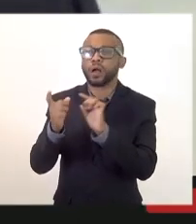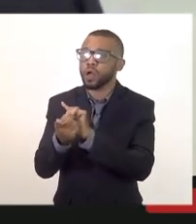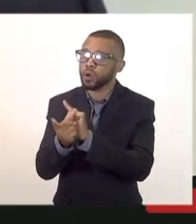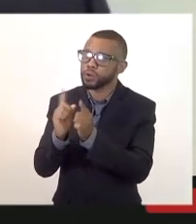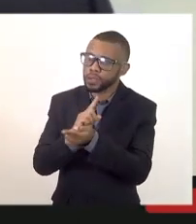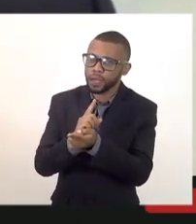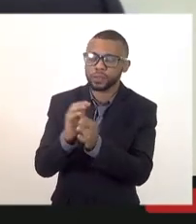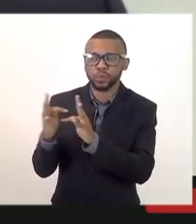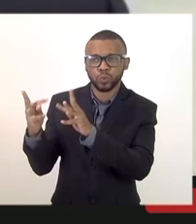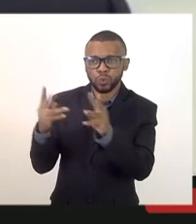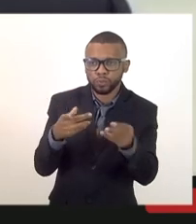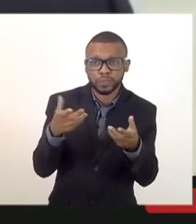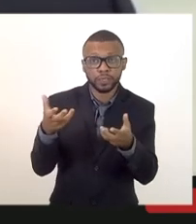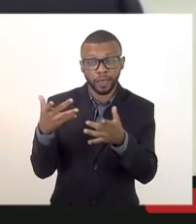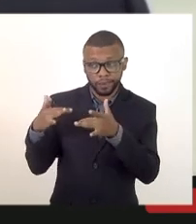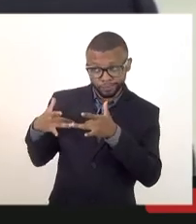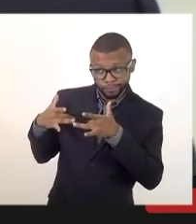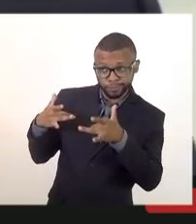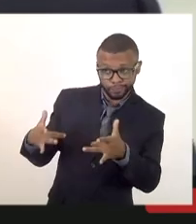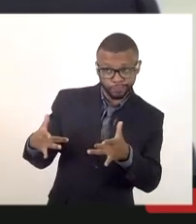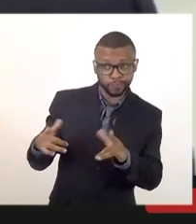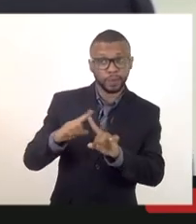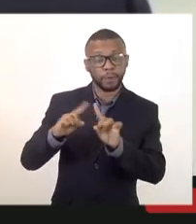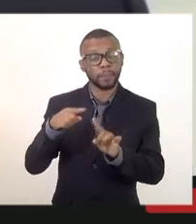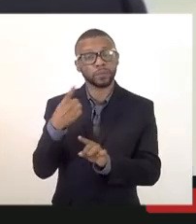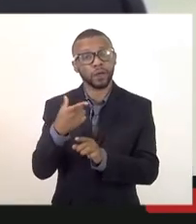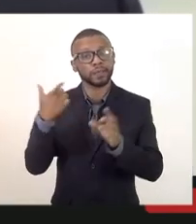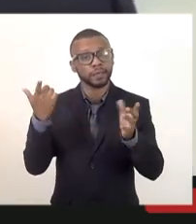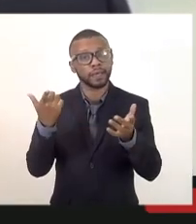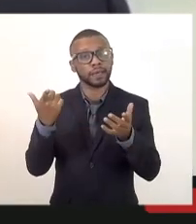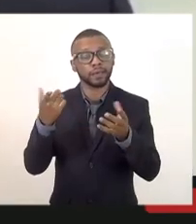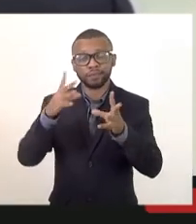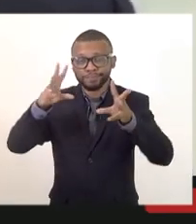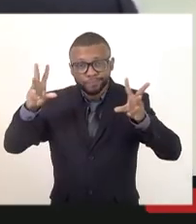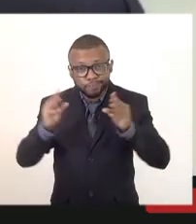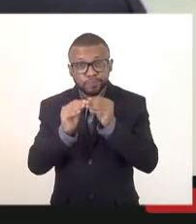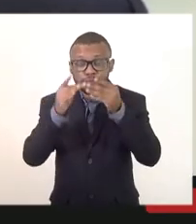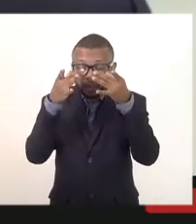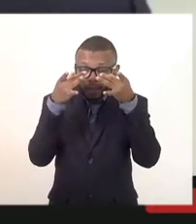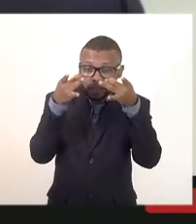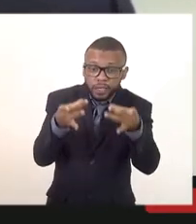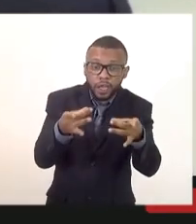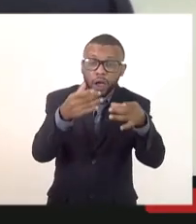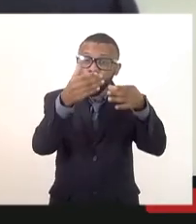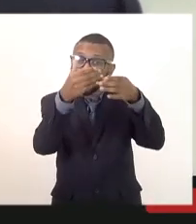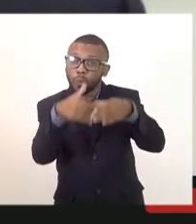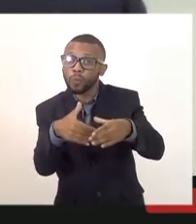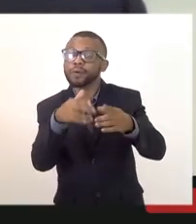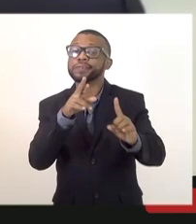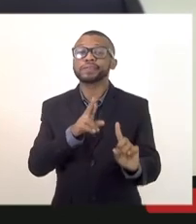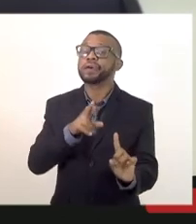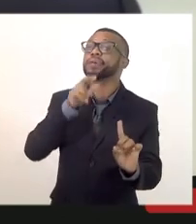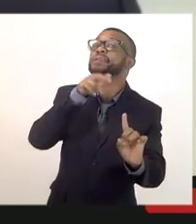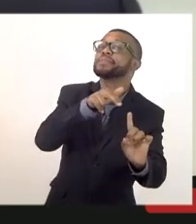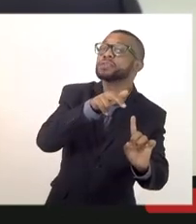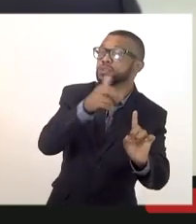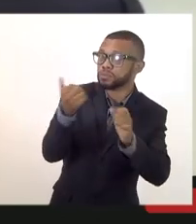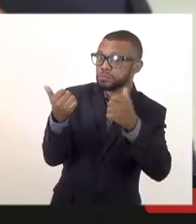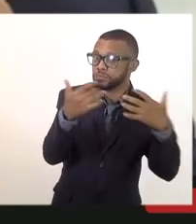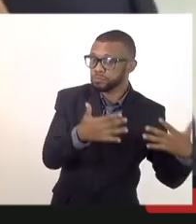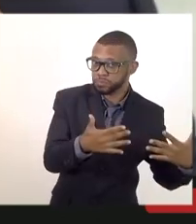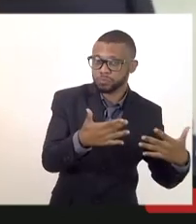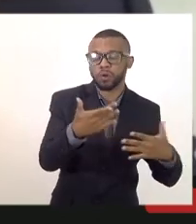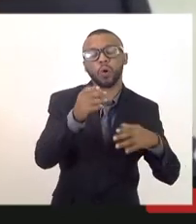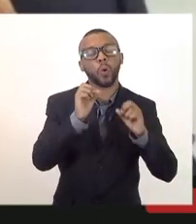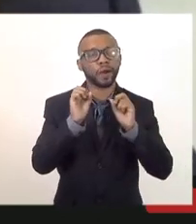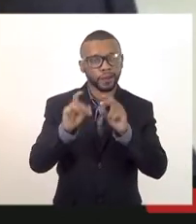está todo mundo aqui disposto a isso mas para a gente ser bastante sucinto e se ater ao concurso em referência essa questão acho que está clara